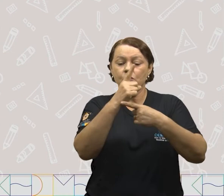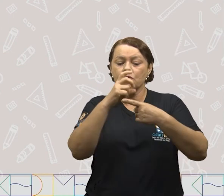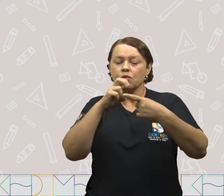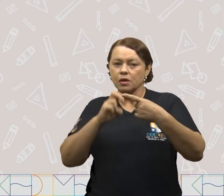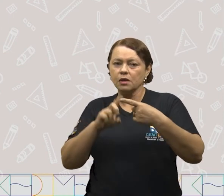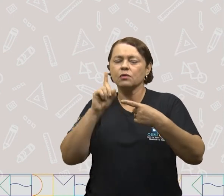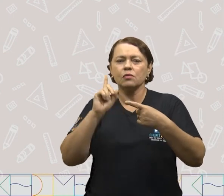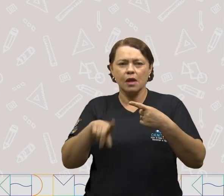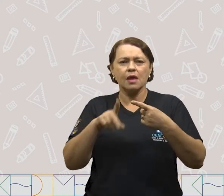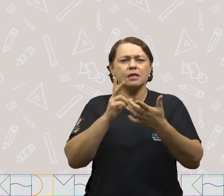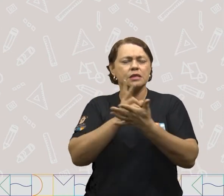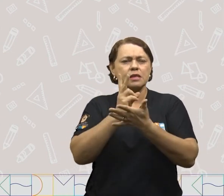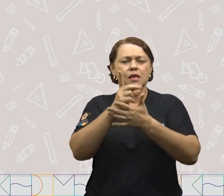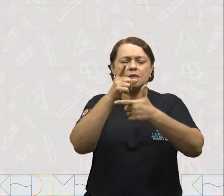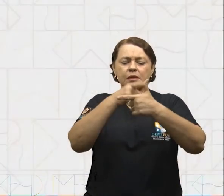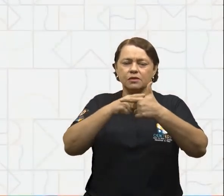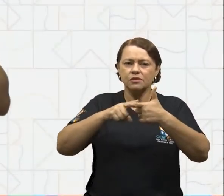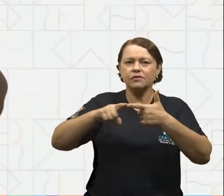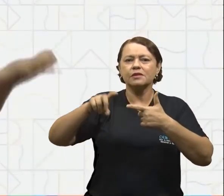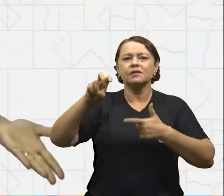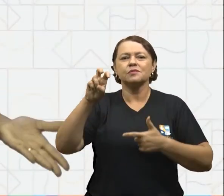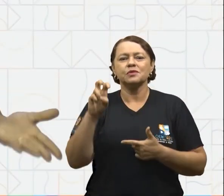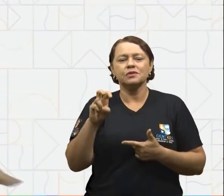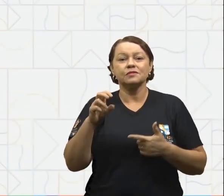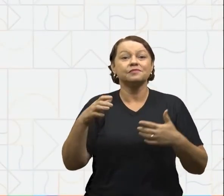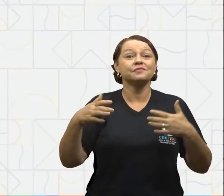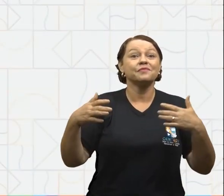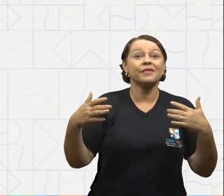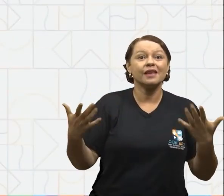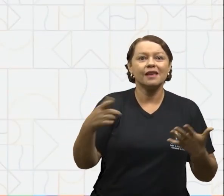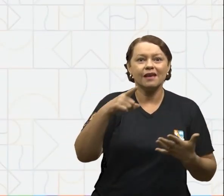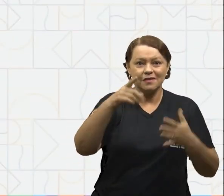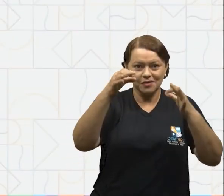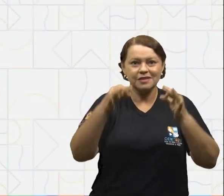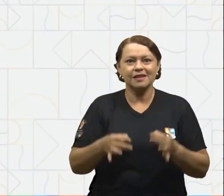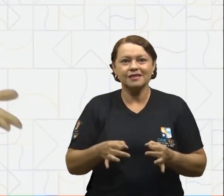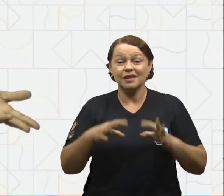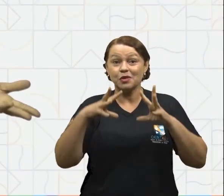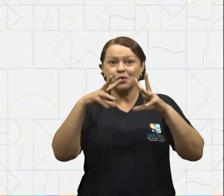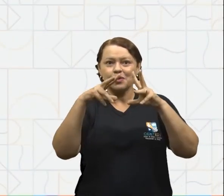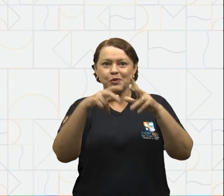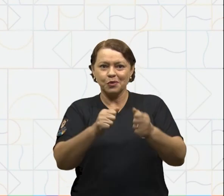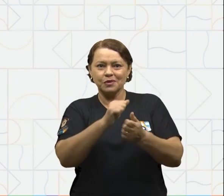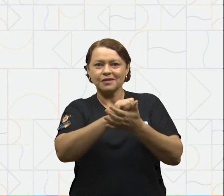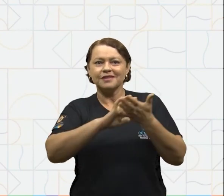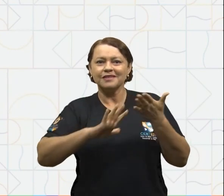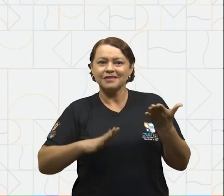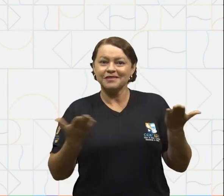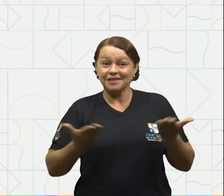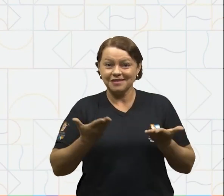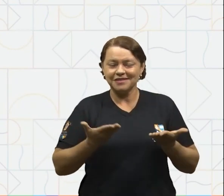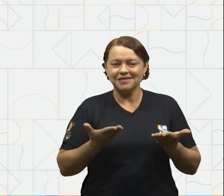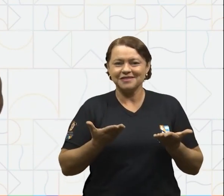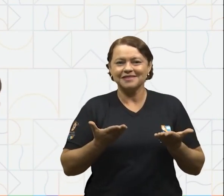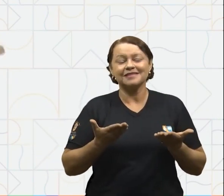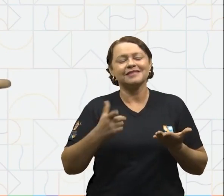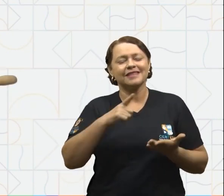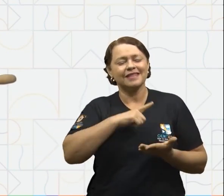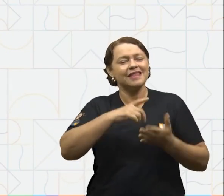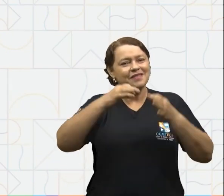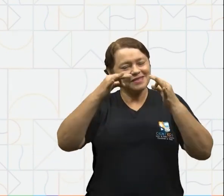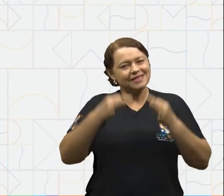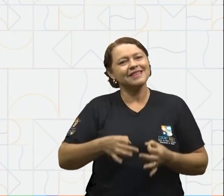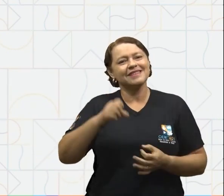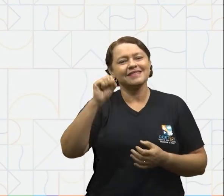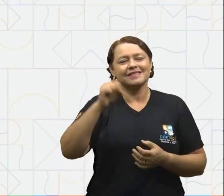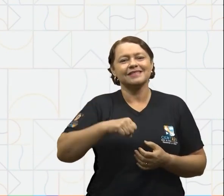é a divisão por cinco. E aí, você acertou todas as atividades de hoje? Tenho